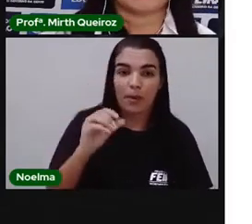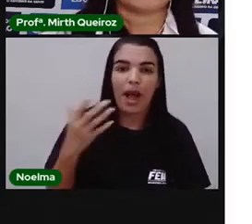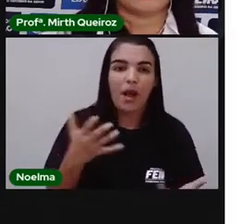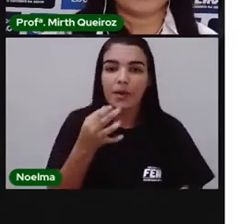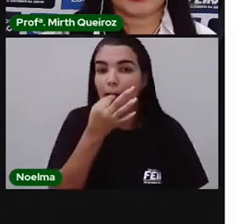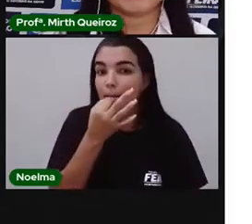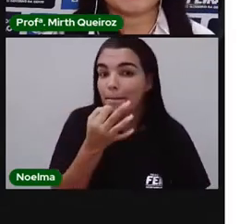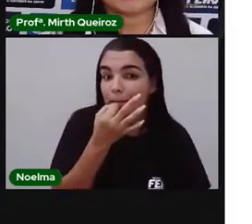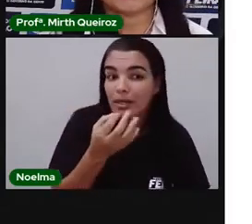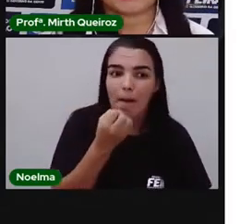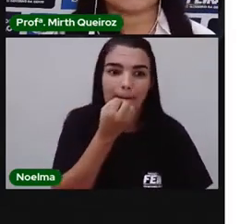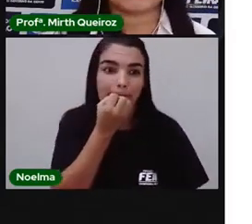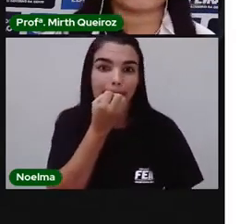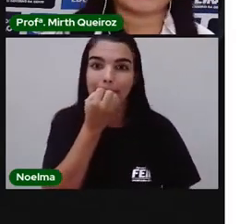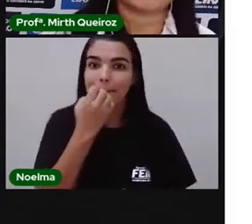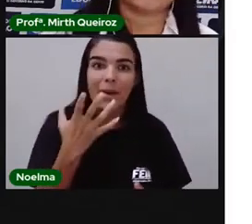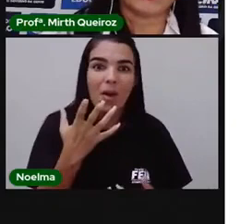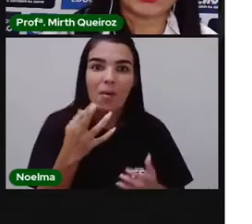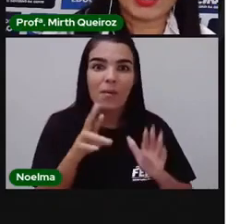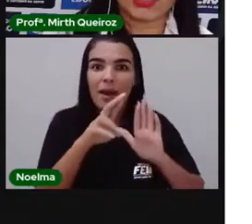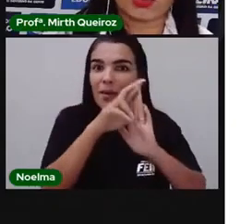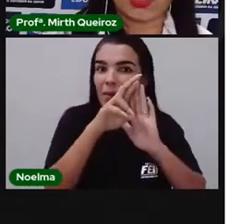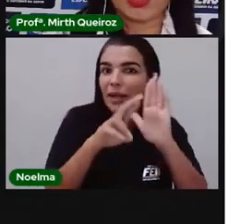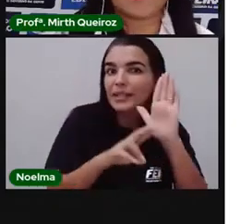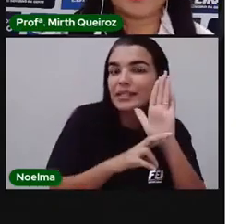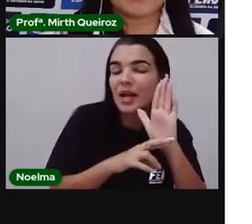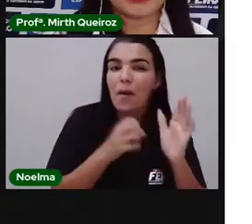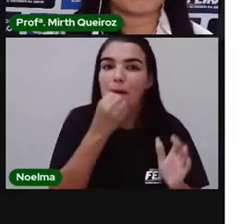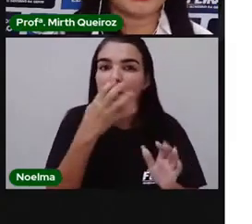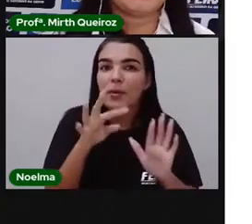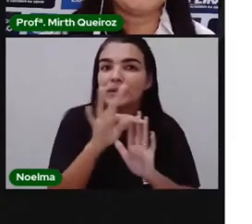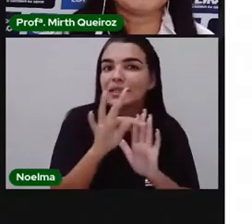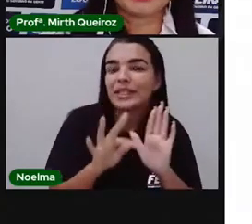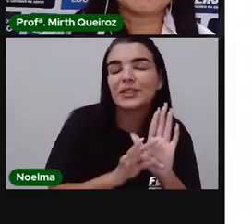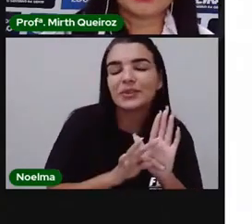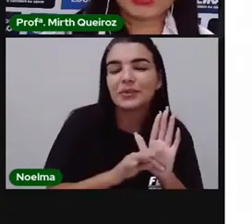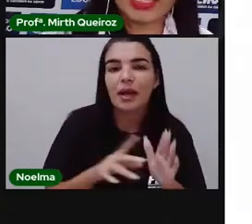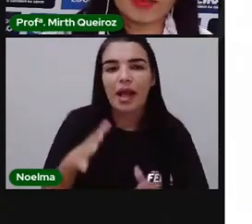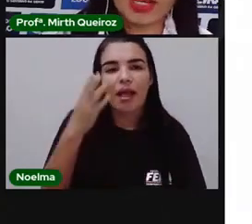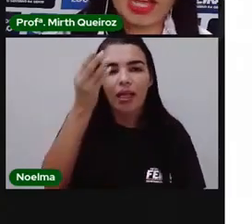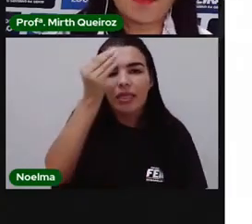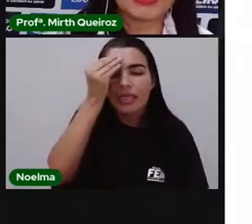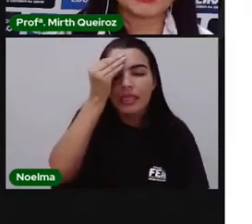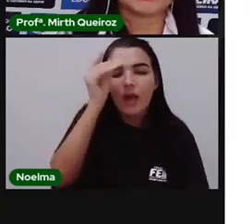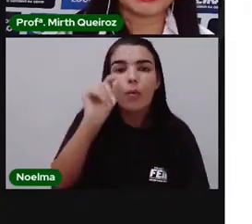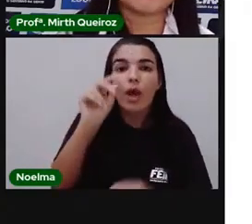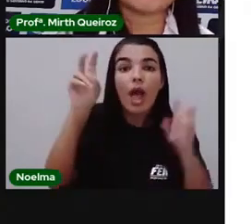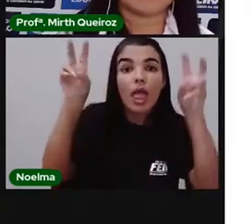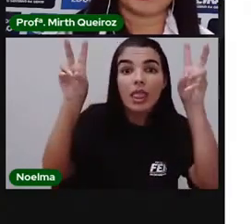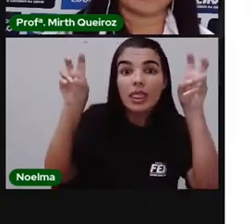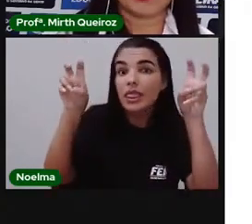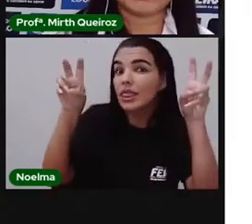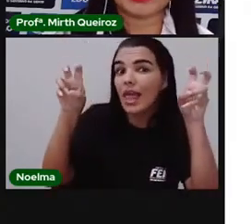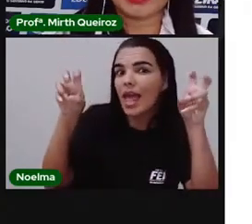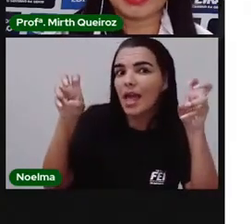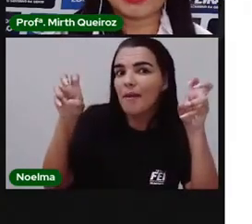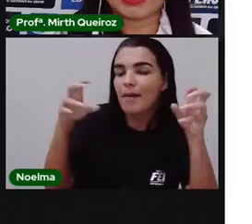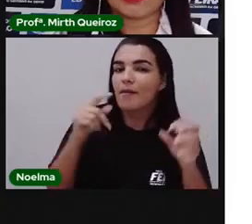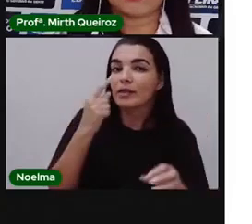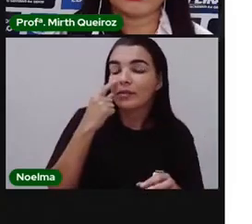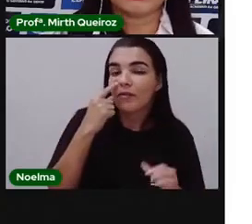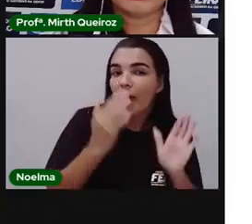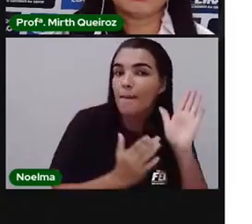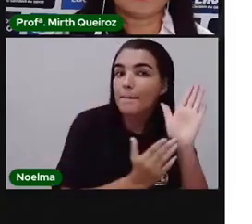para que vocês façam uma boa redação, para que vocês façam um bom texto. Primeiro, entenda o tema. É preciso analisar a proposta da